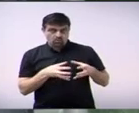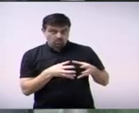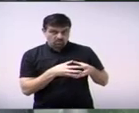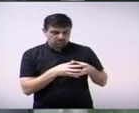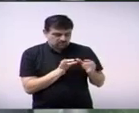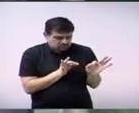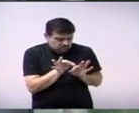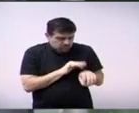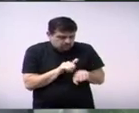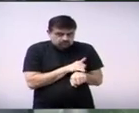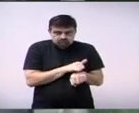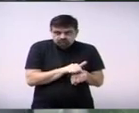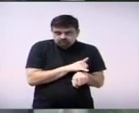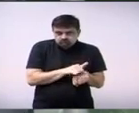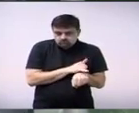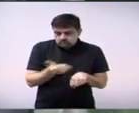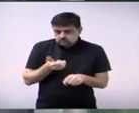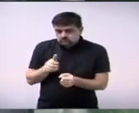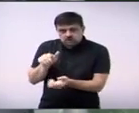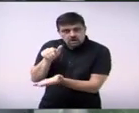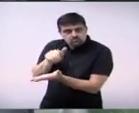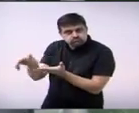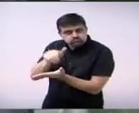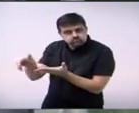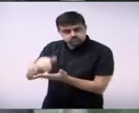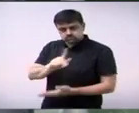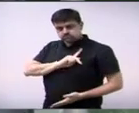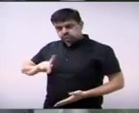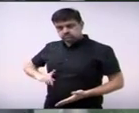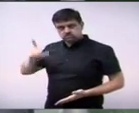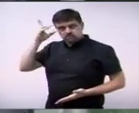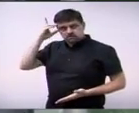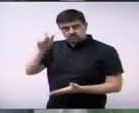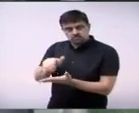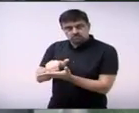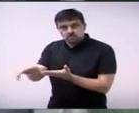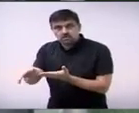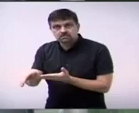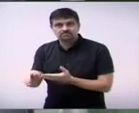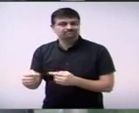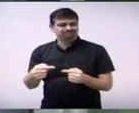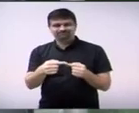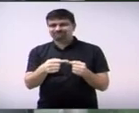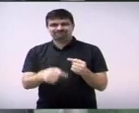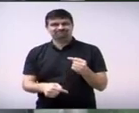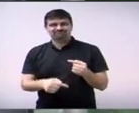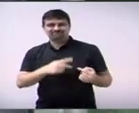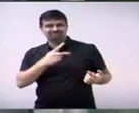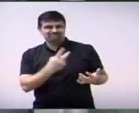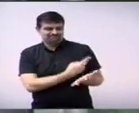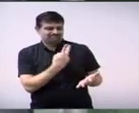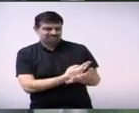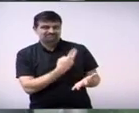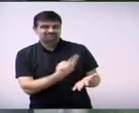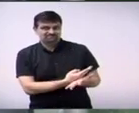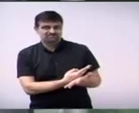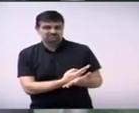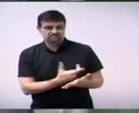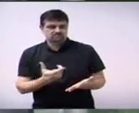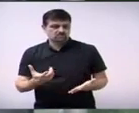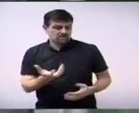sem uma caracterização sem a constatação de um crime é um golpe